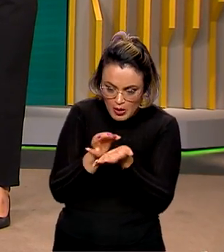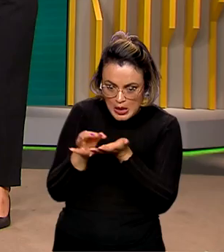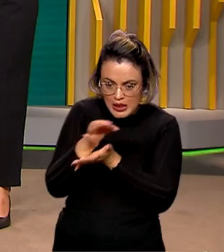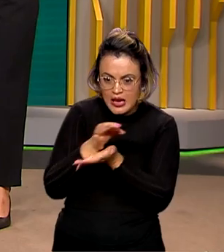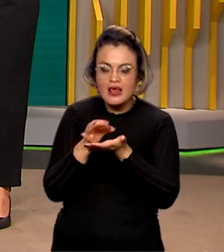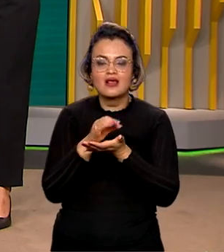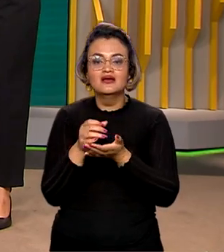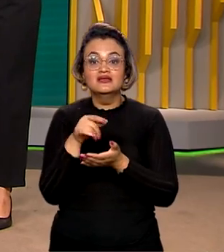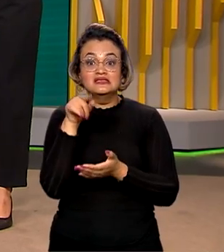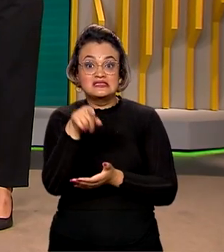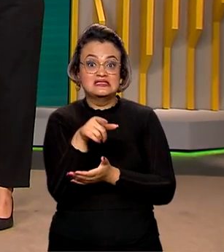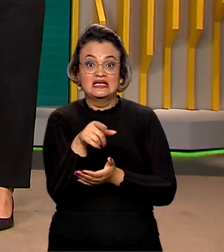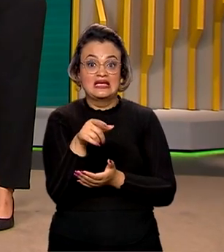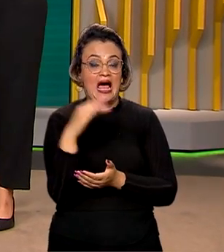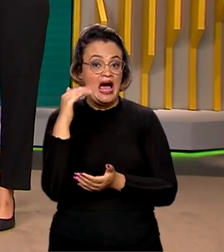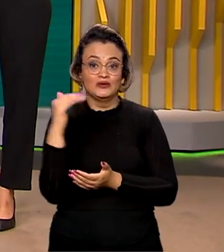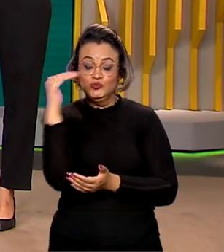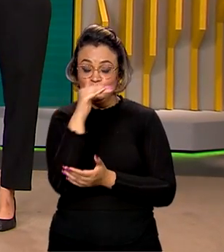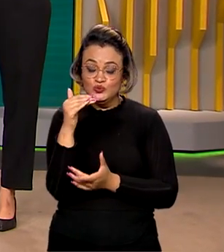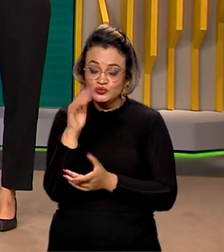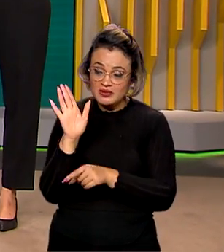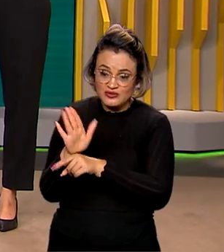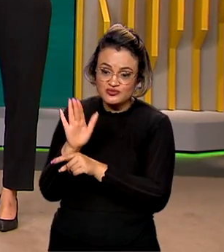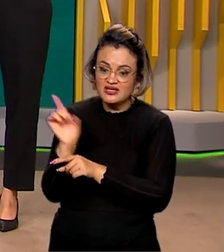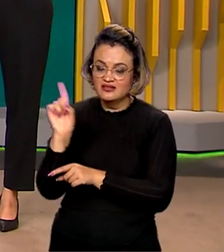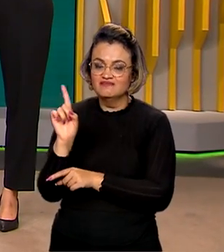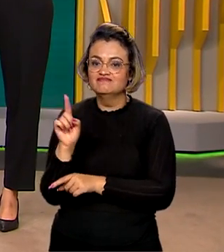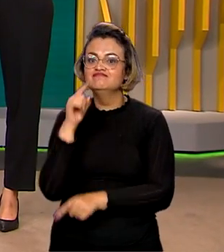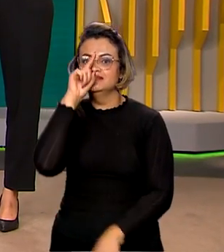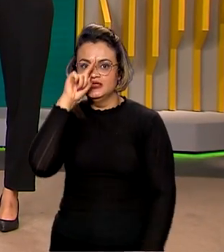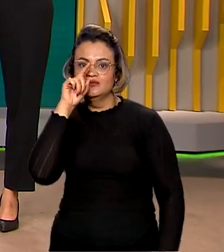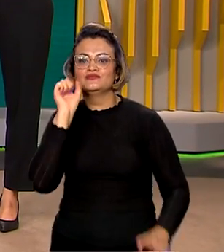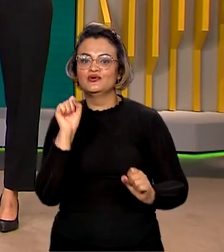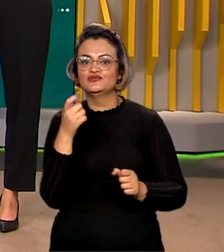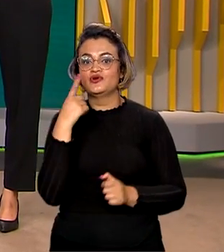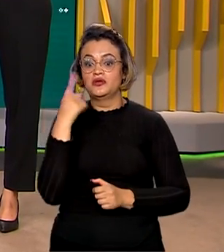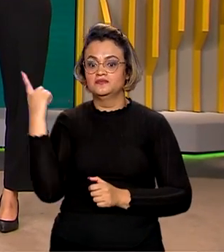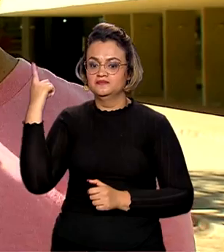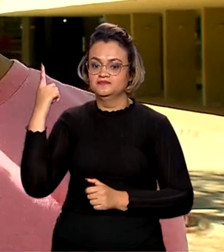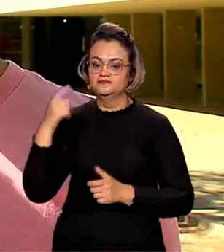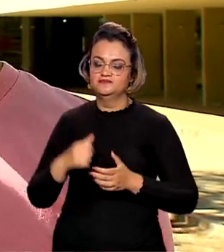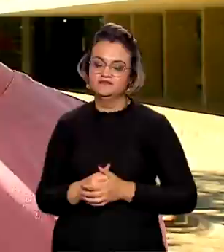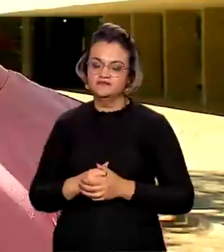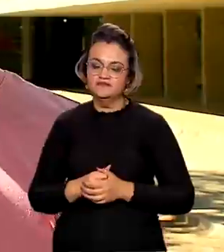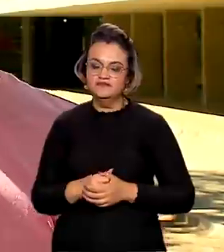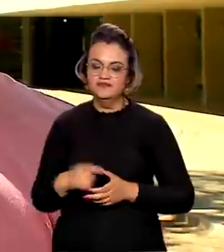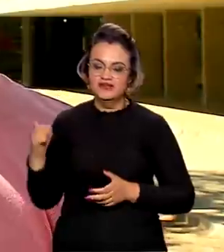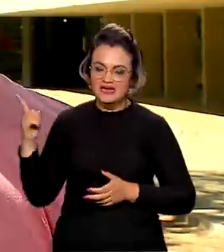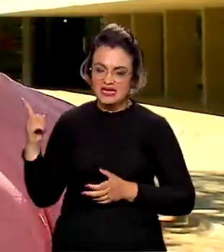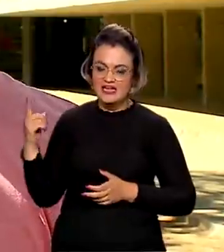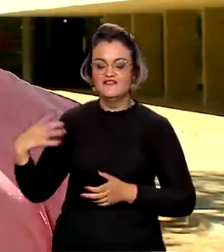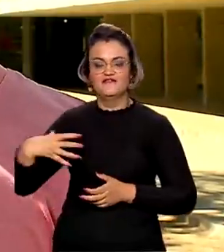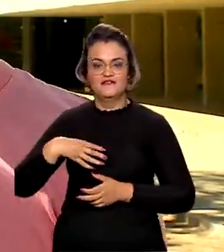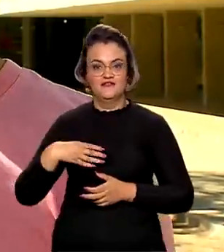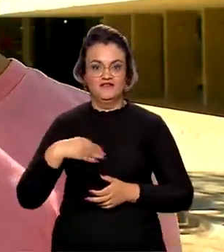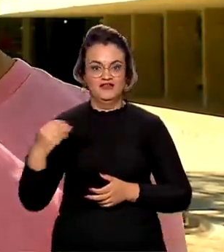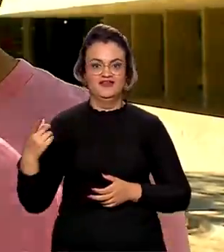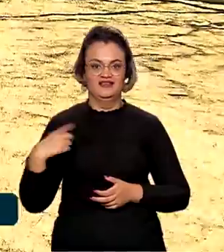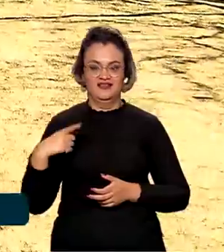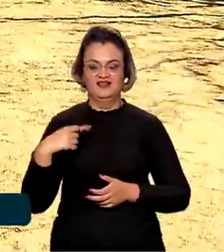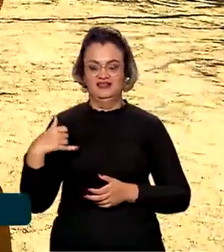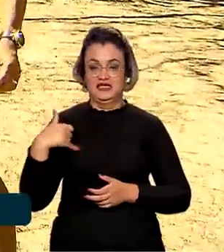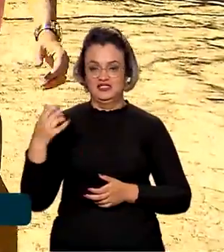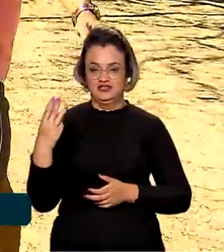adulto por perto, elas podem se tornar um grande perigo para as crianças. Confira aí na reportagem. Otávio é pai de Esther, de 3 anos,